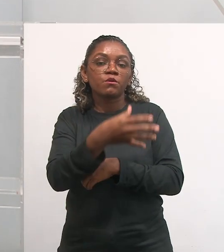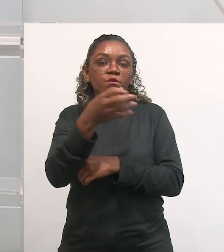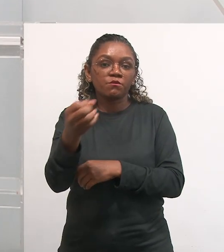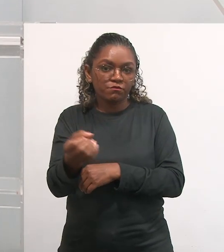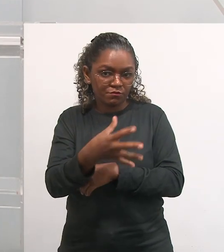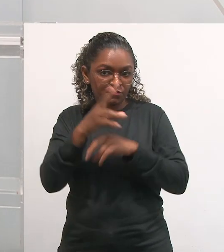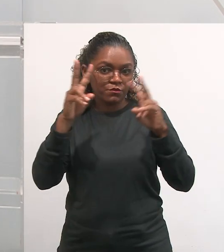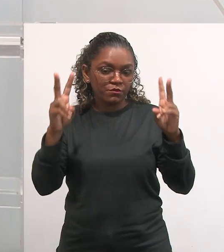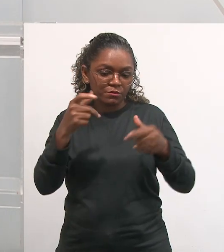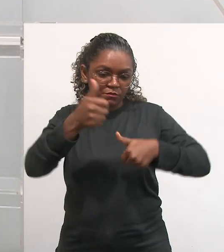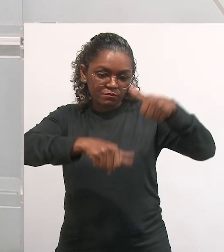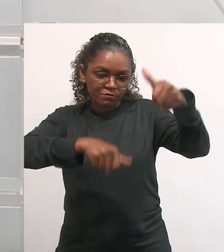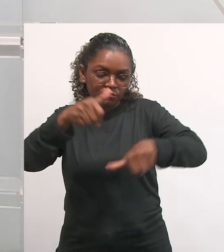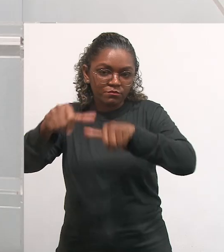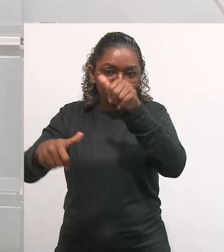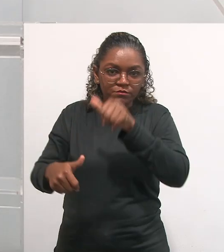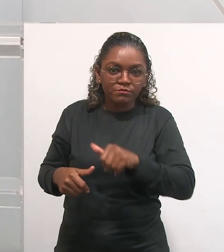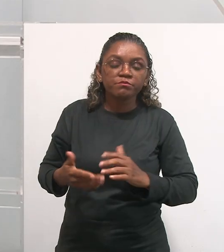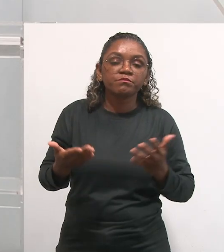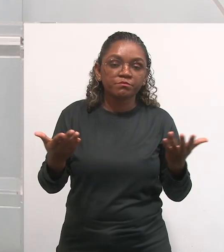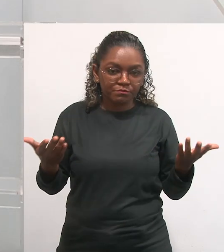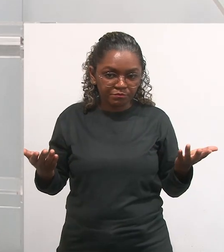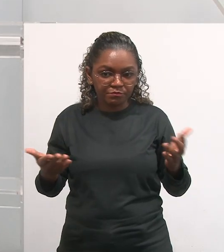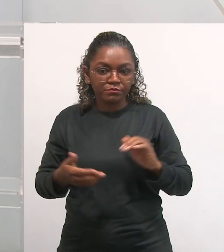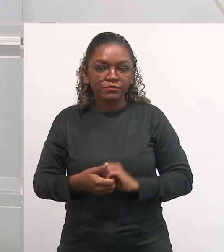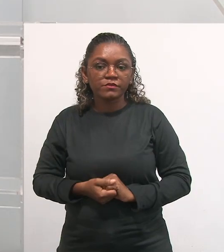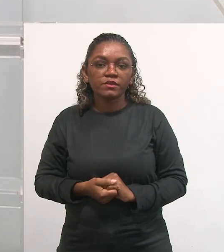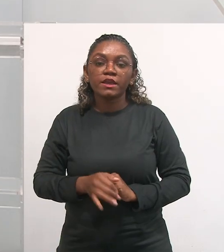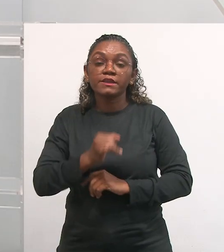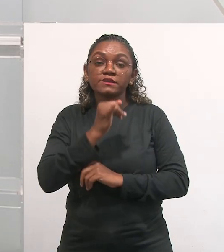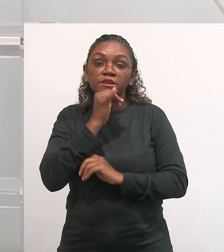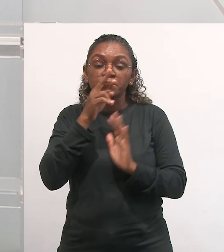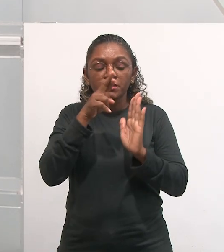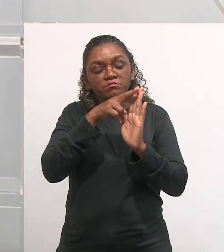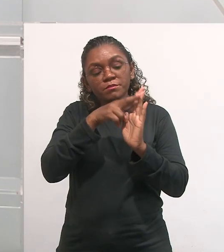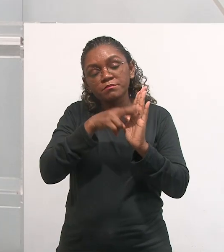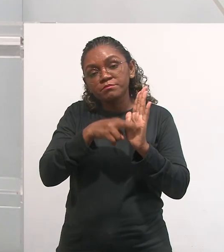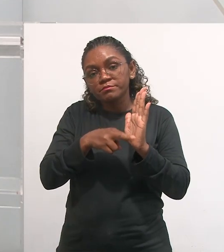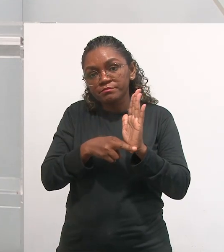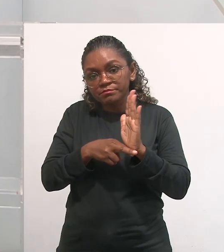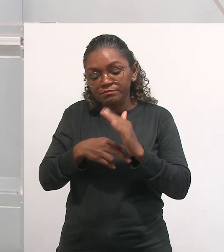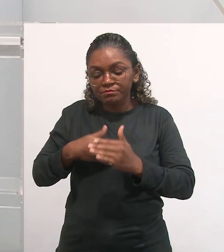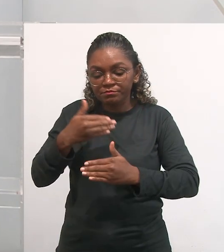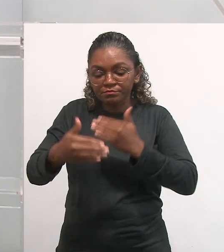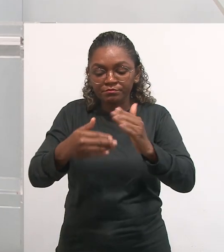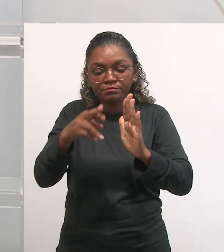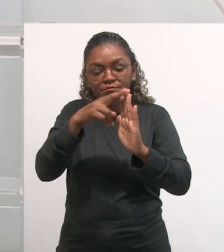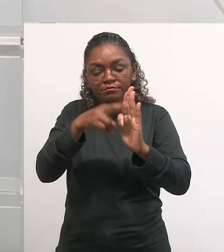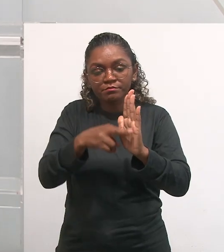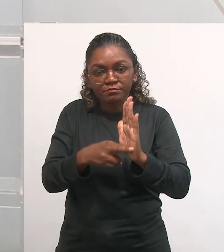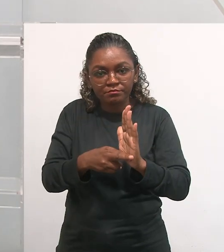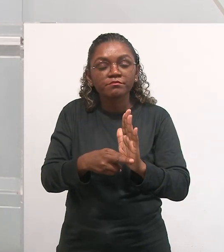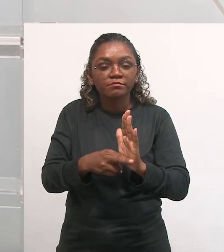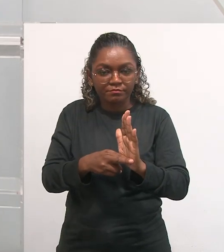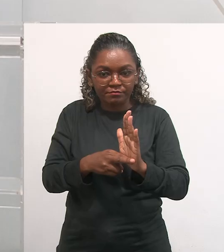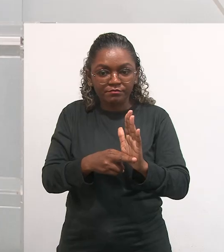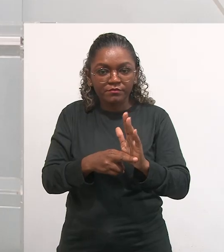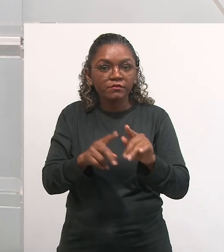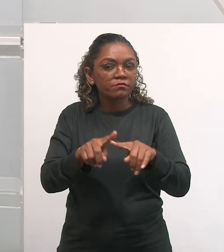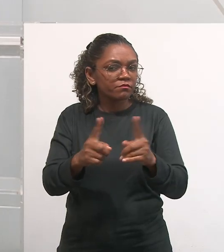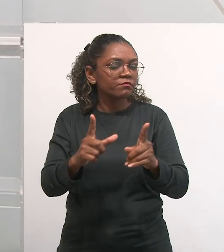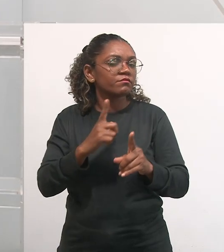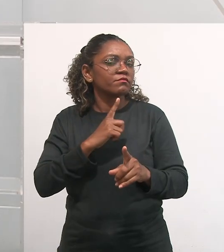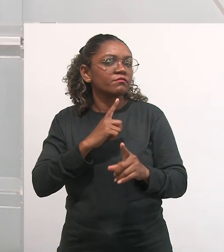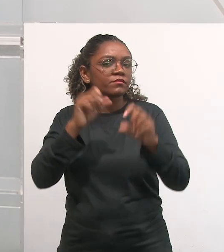sobre avaliação como forma de regulação, seja, regular o processo. Isso também influencia alguns